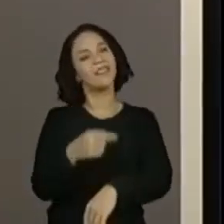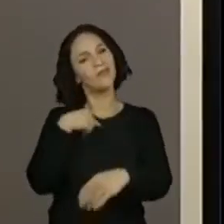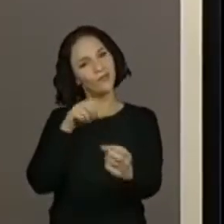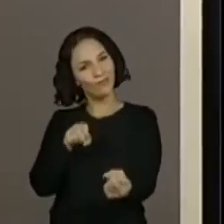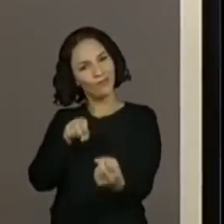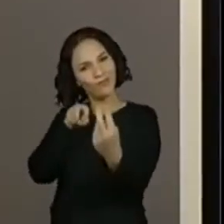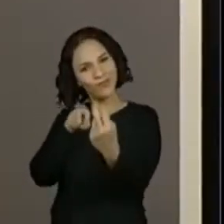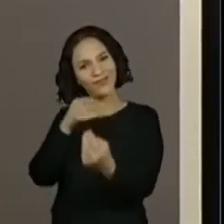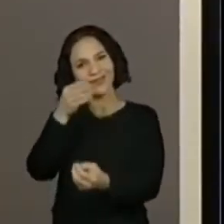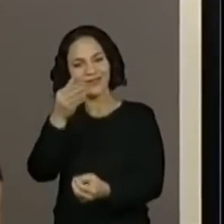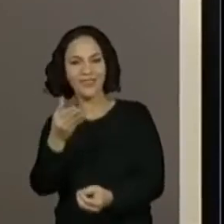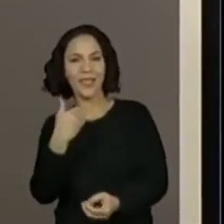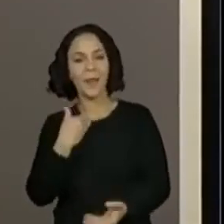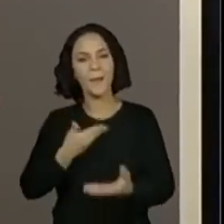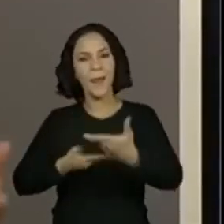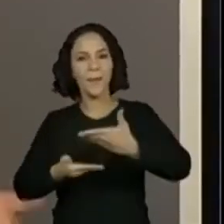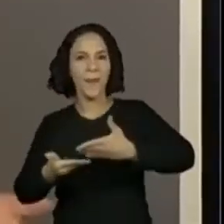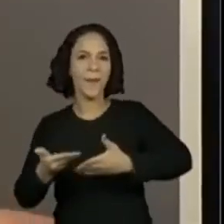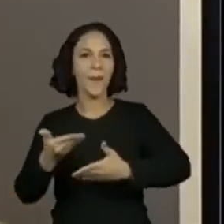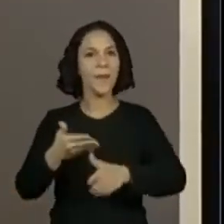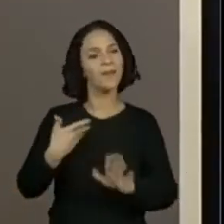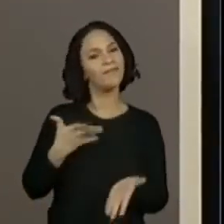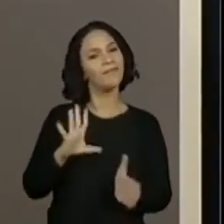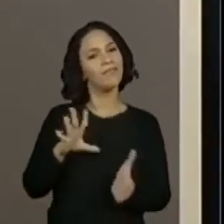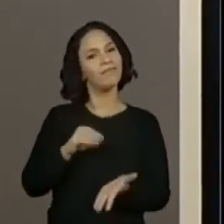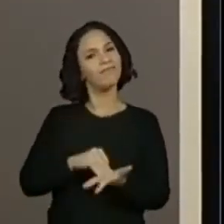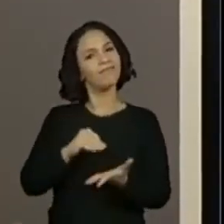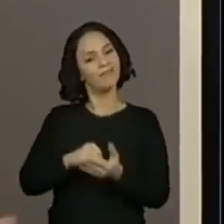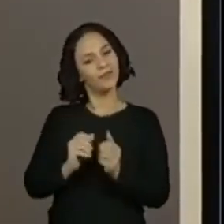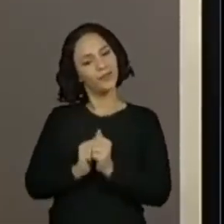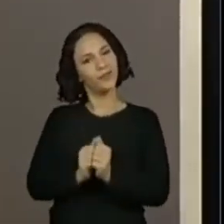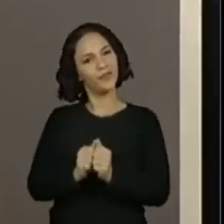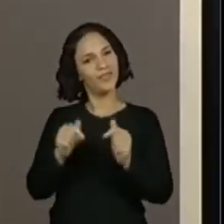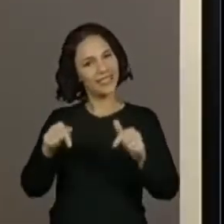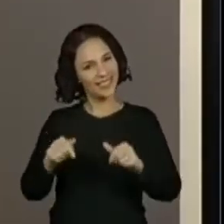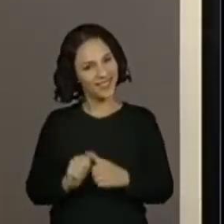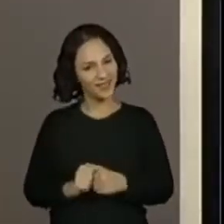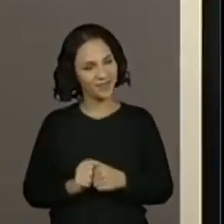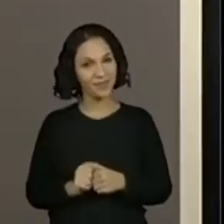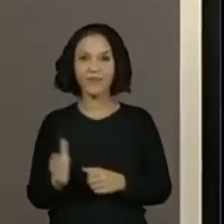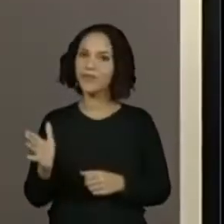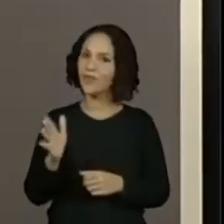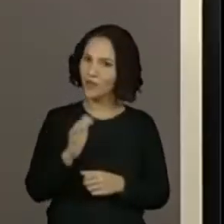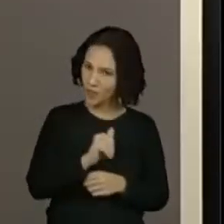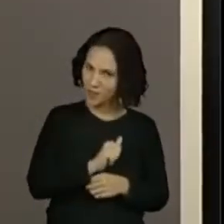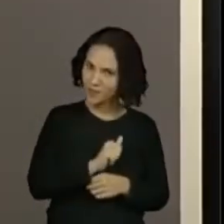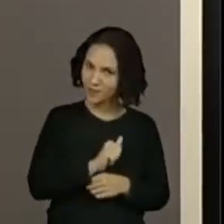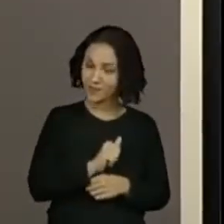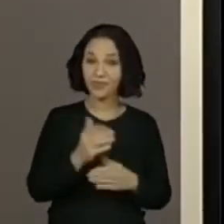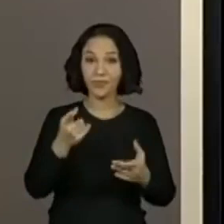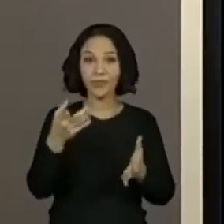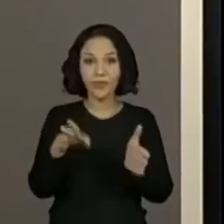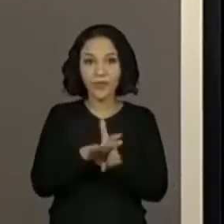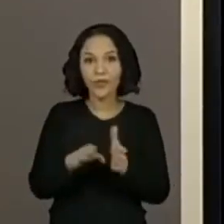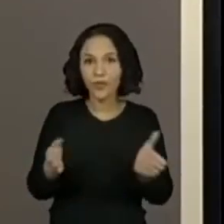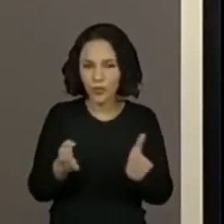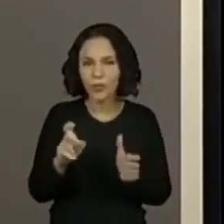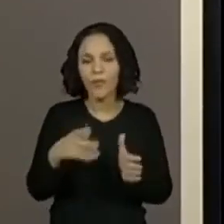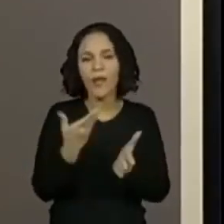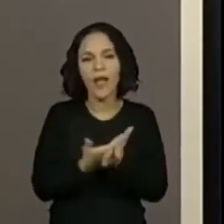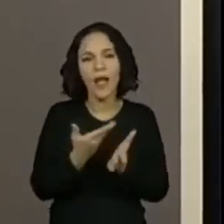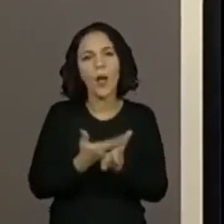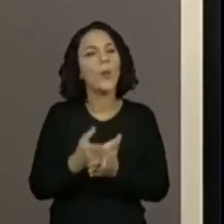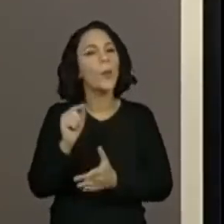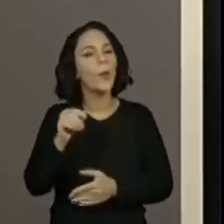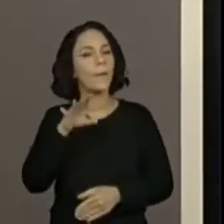interação, na construção, que já estava fazendo falta vocês aqui com a gente. Venham. E quem está chegando agora é a aula de